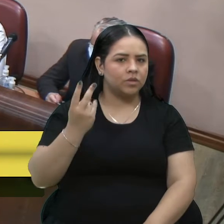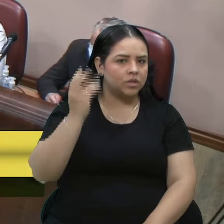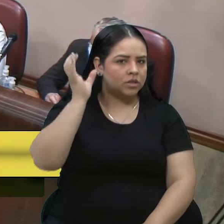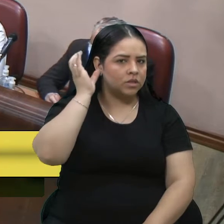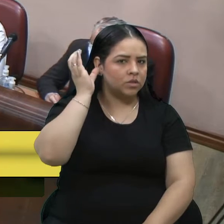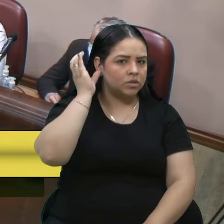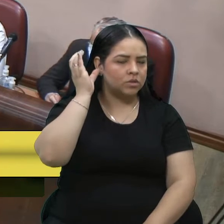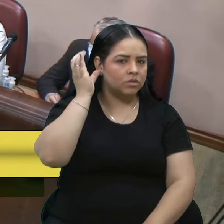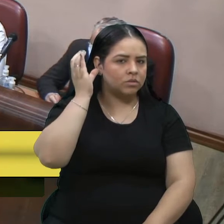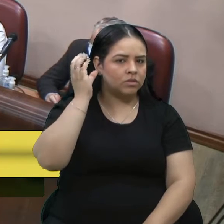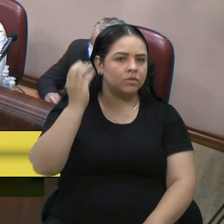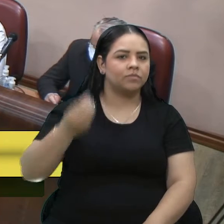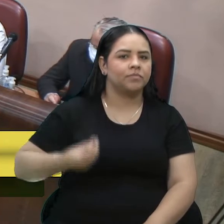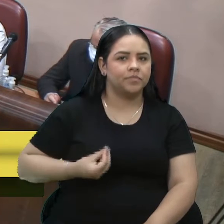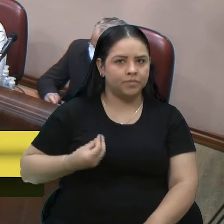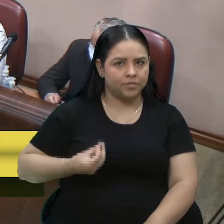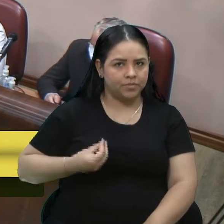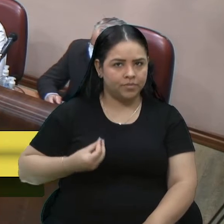Presente.